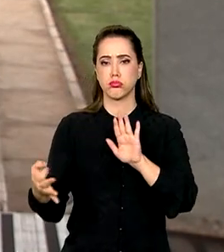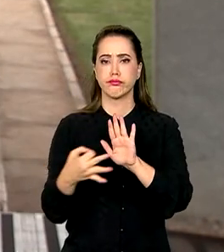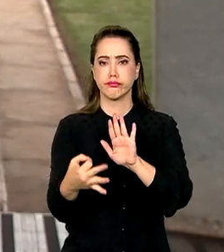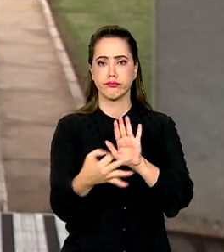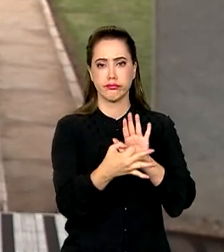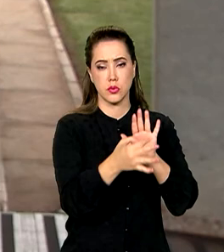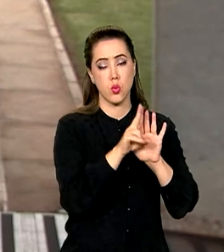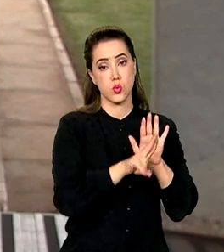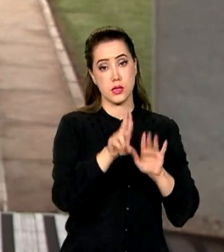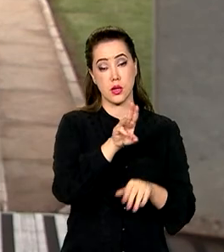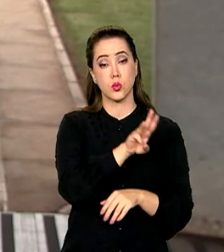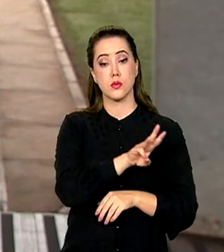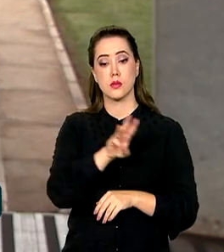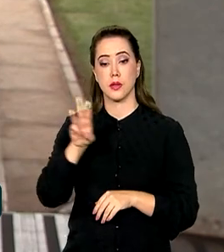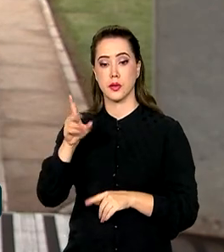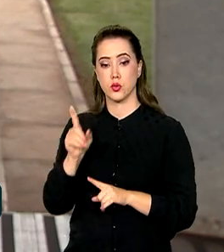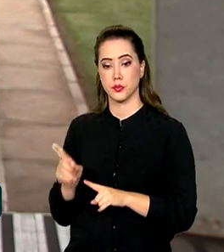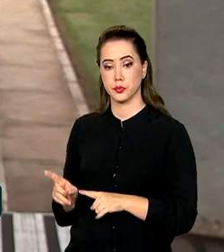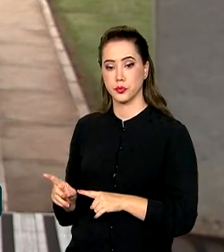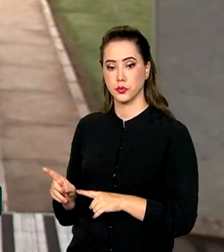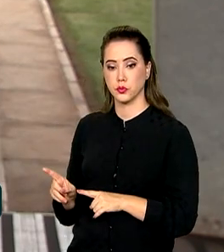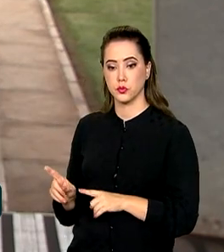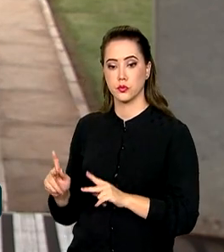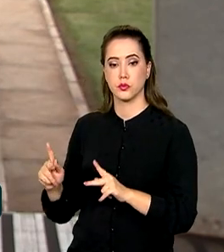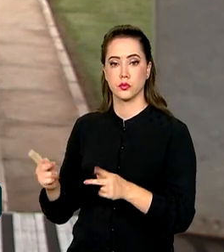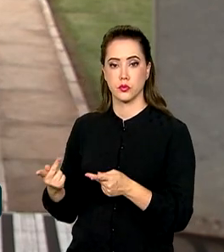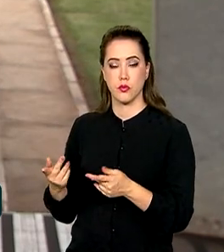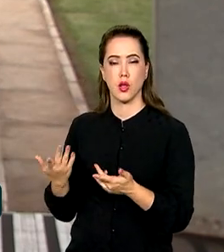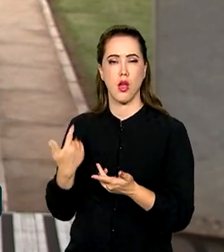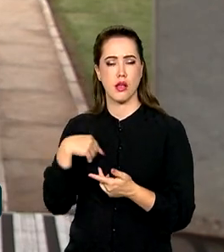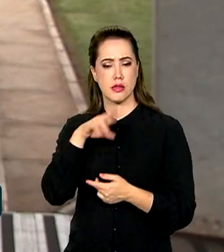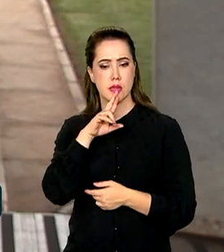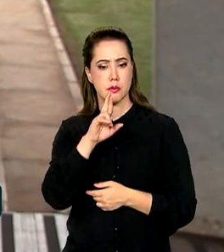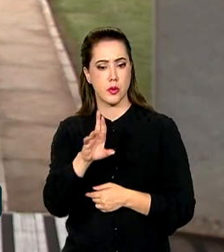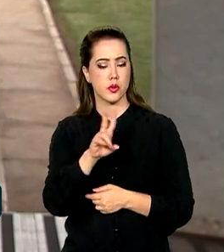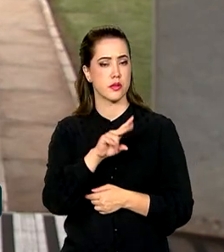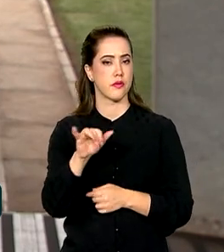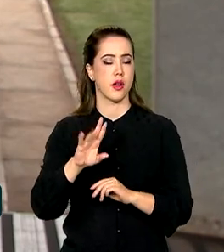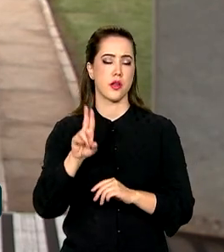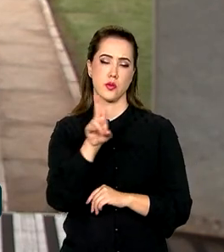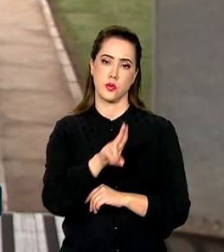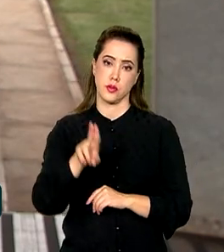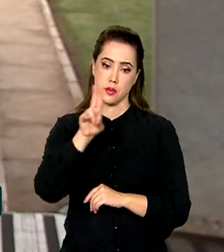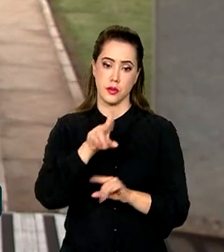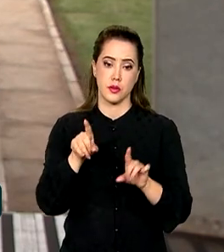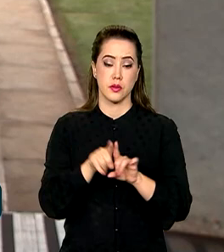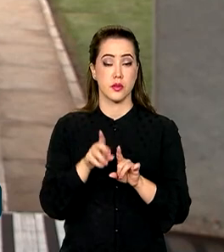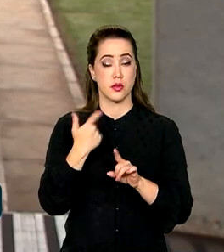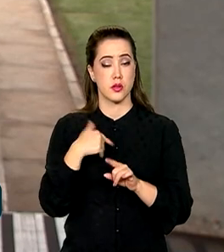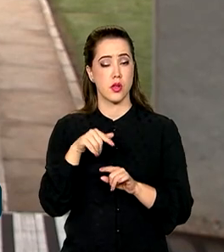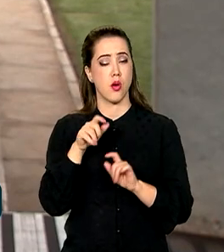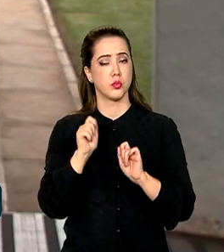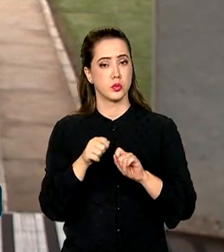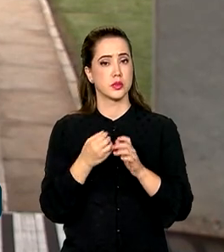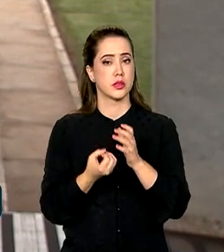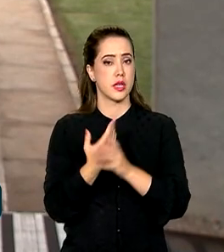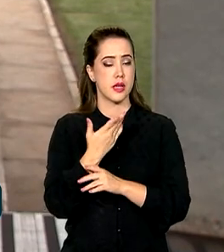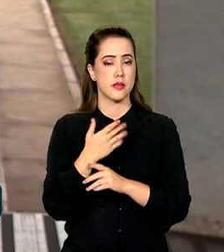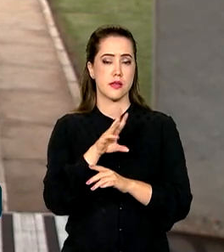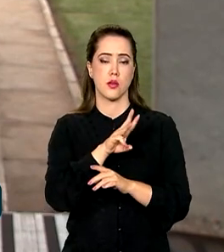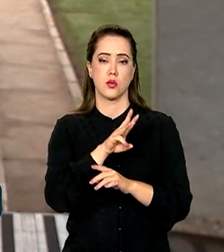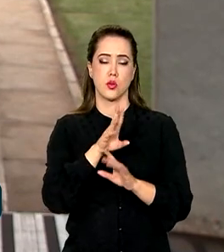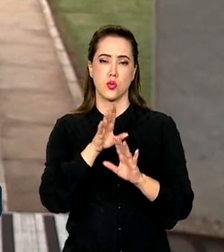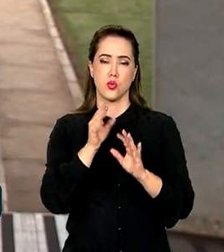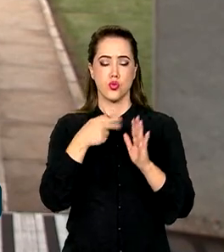por meio da plataforma participa.br. Os resultados serão usados na elaboração de um guia oficial com